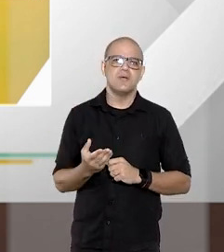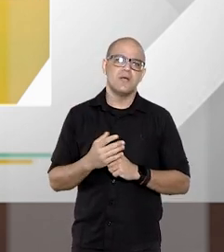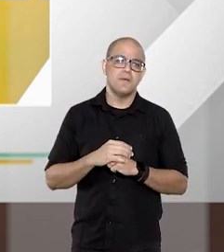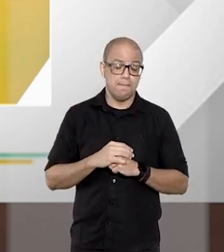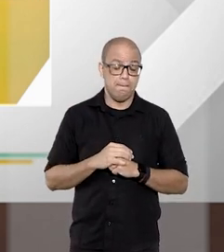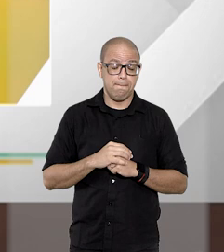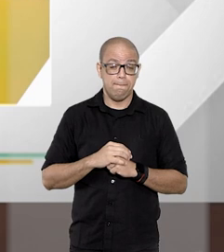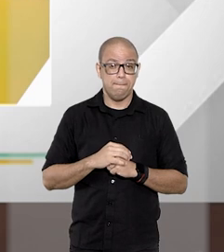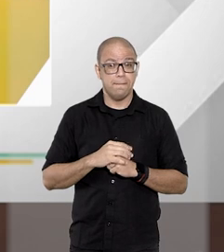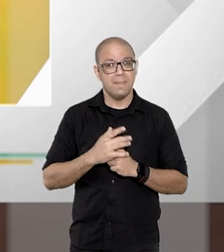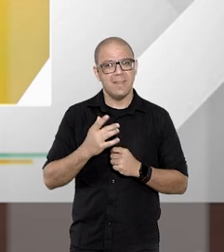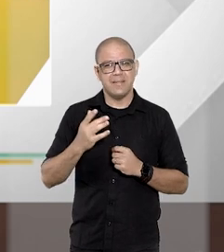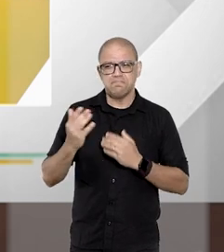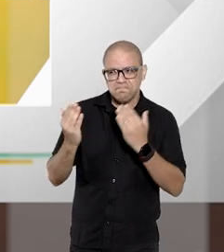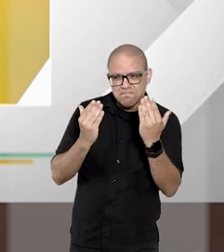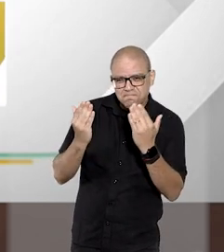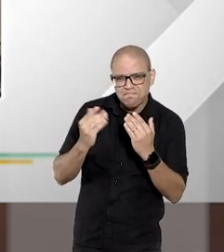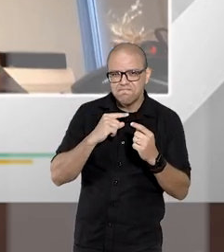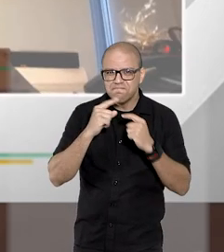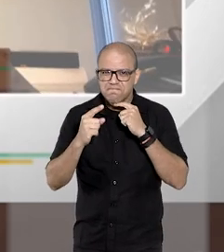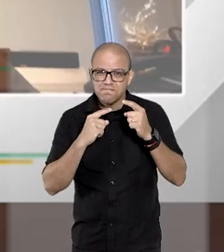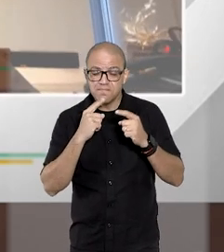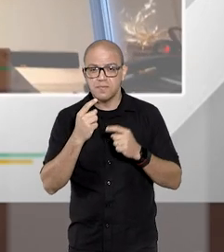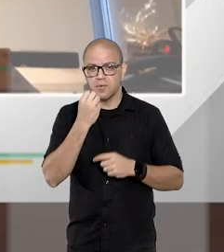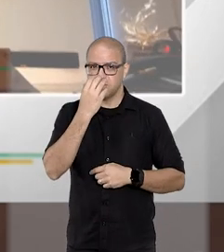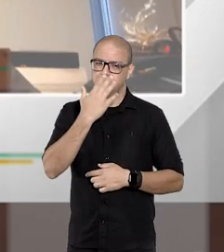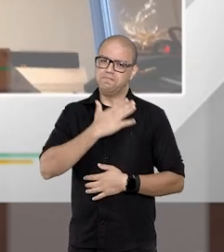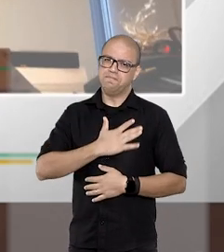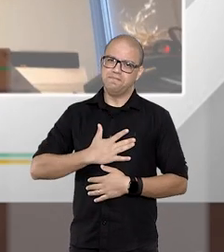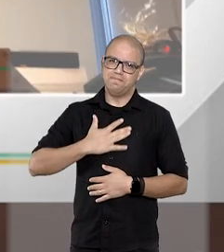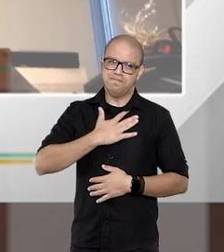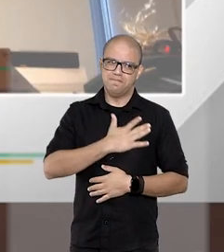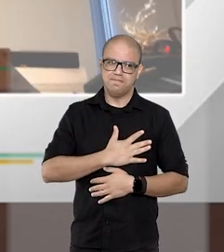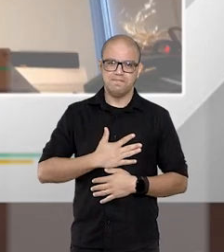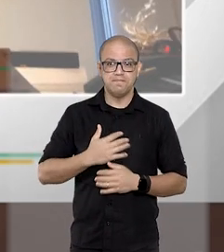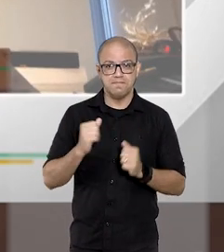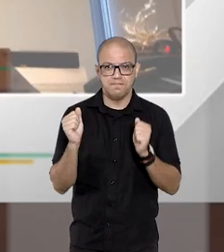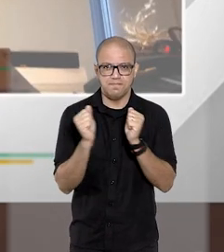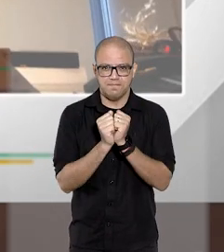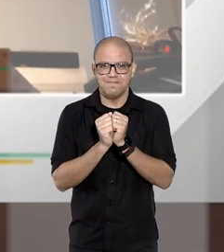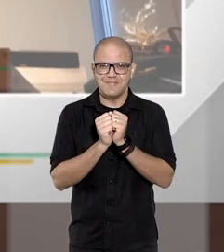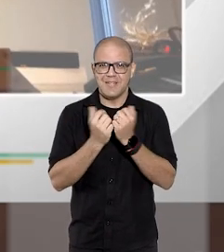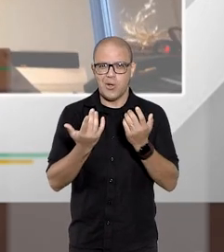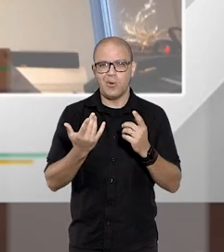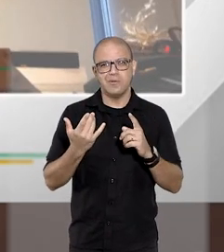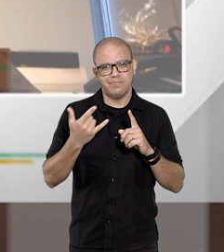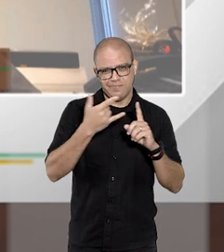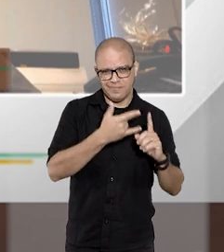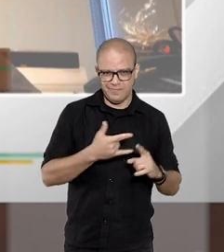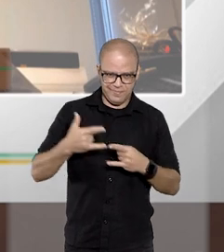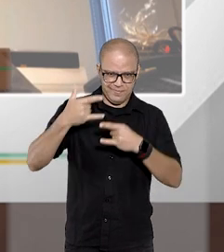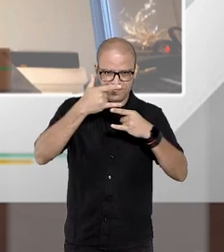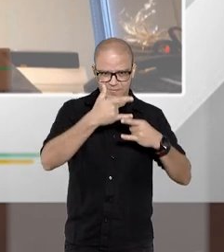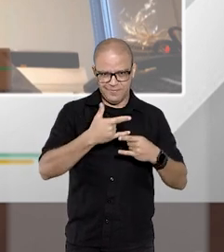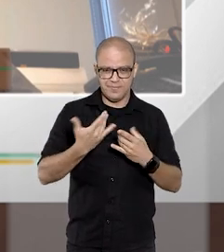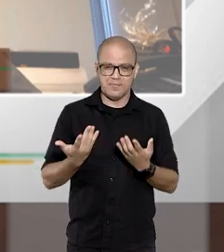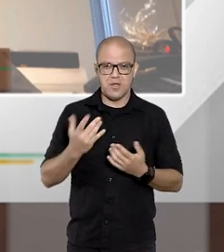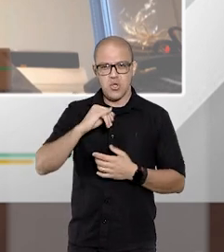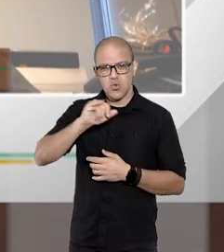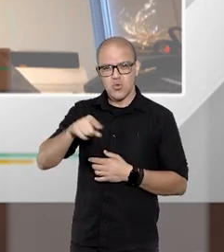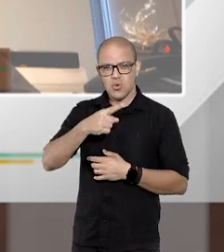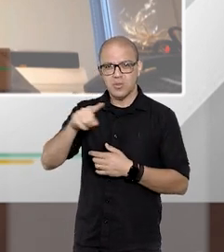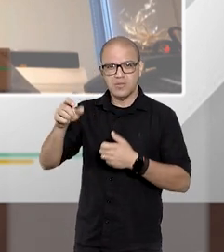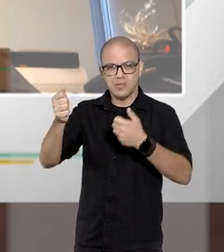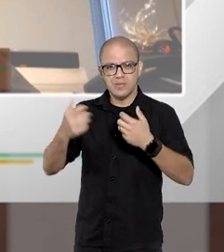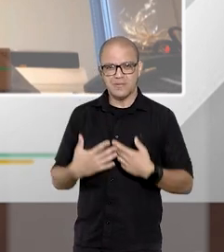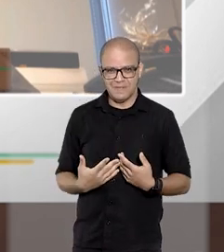aqui, doutor João, mais ou outra a gente tira dúvida, então é prazer dividir aqui essa mesa virtual com ele. Como disse